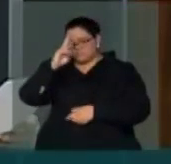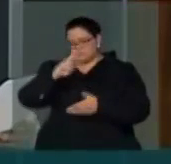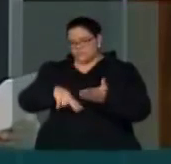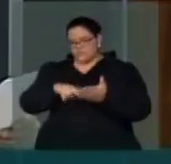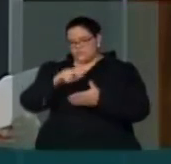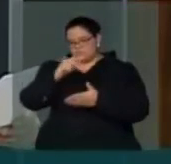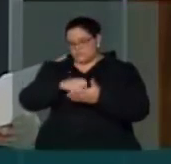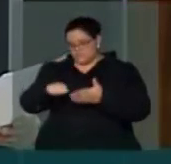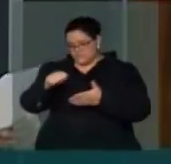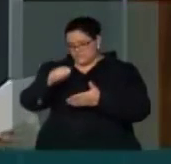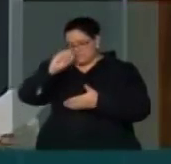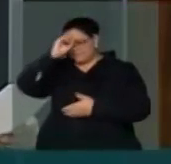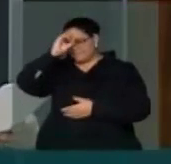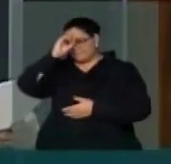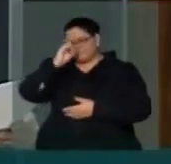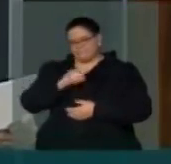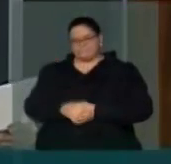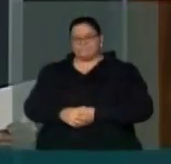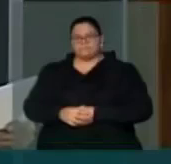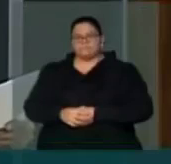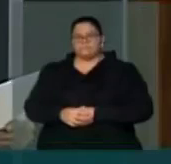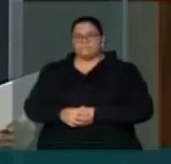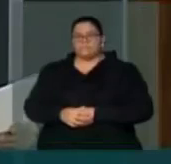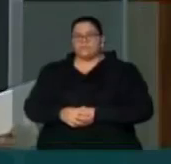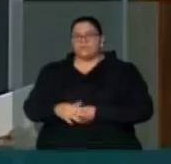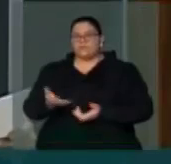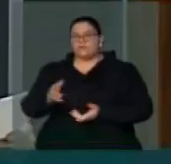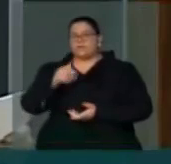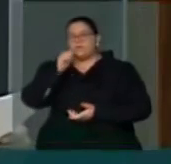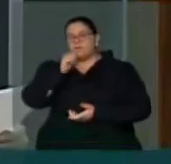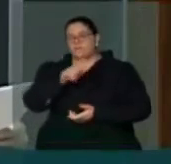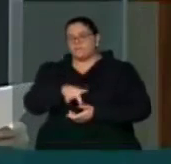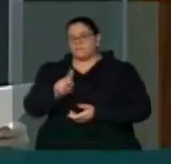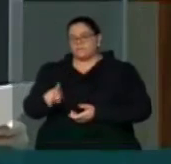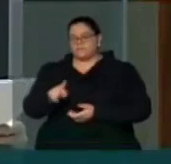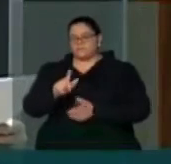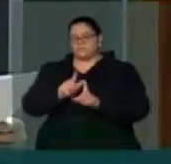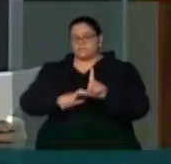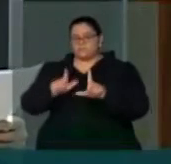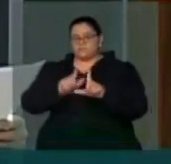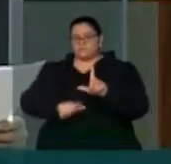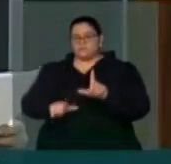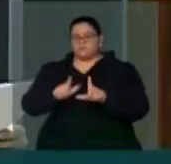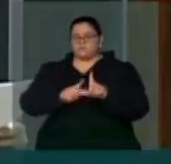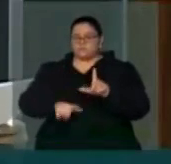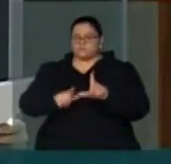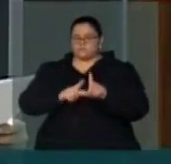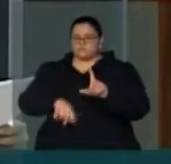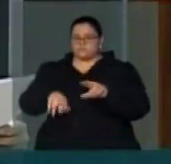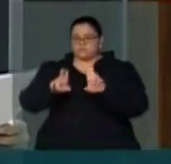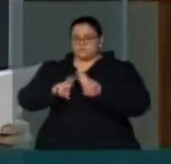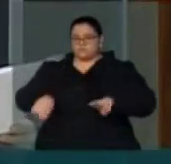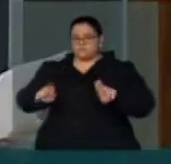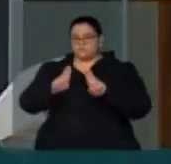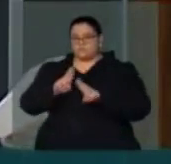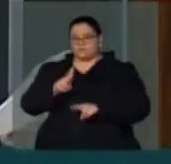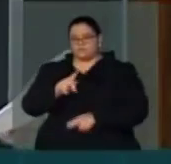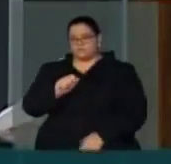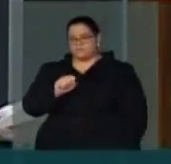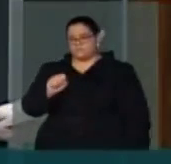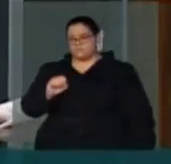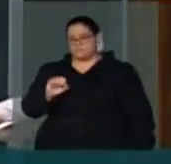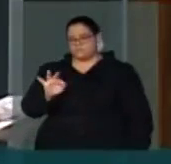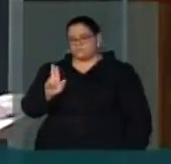partiu da professora de letras da Universidade de Passo Funda, Tânia Rezin, e ganhou